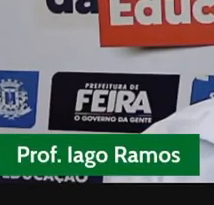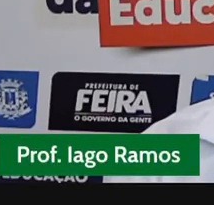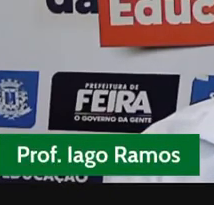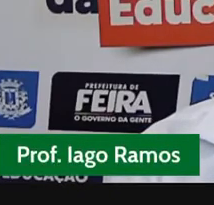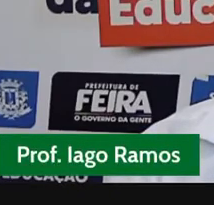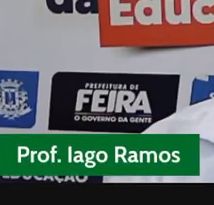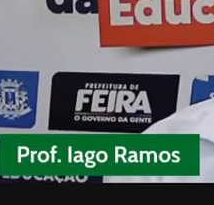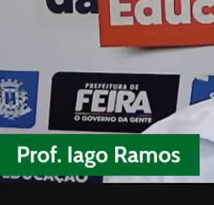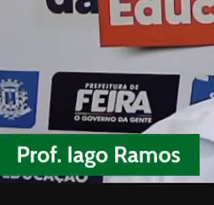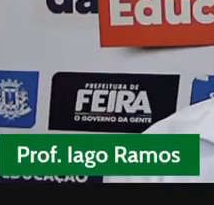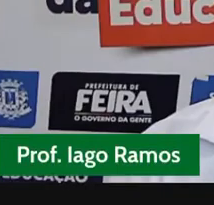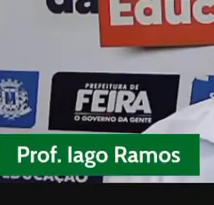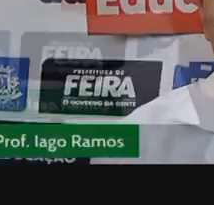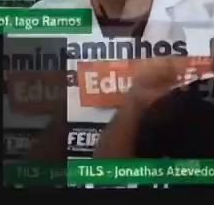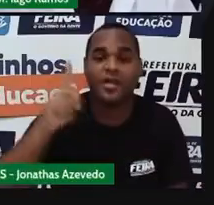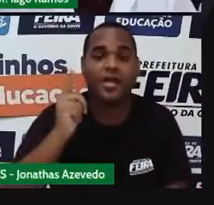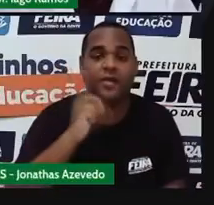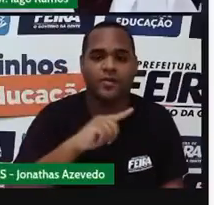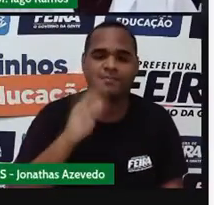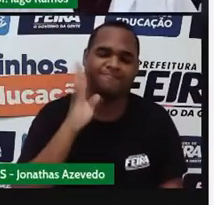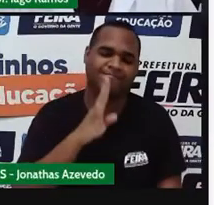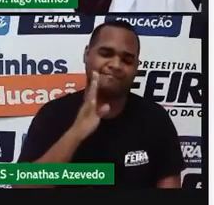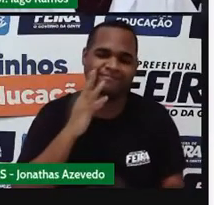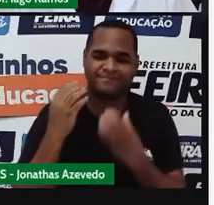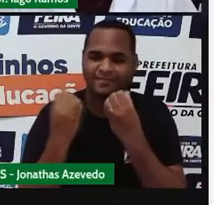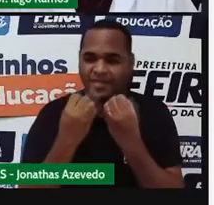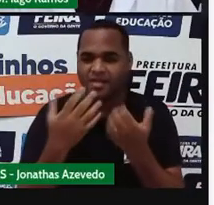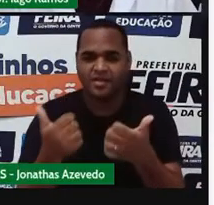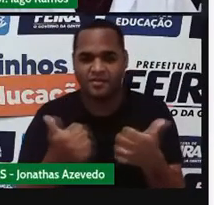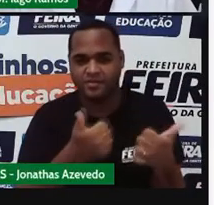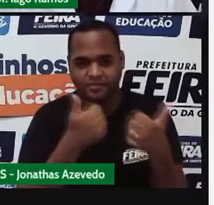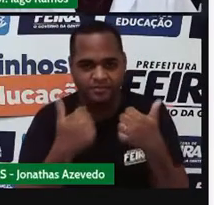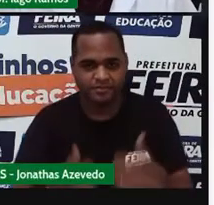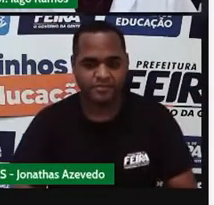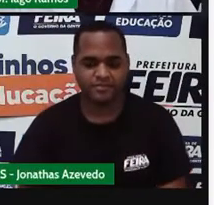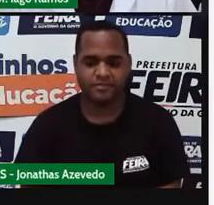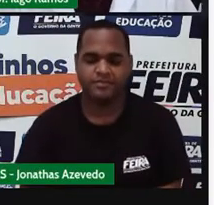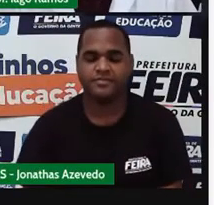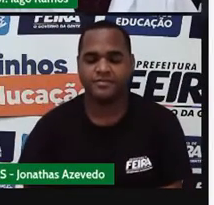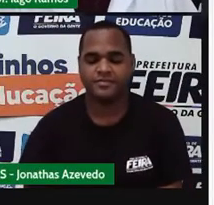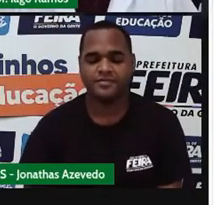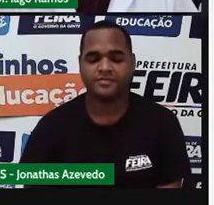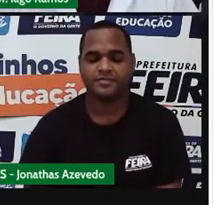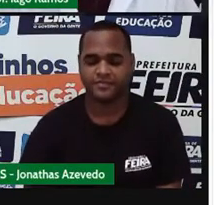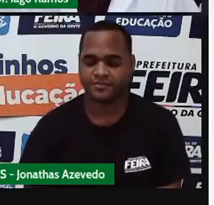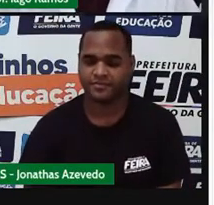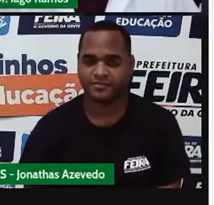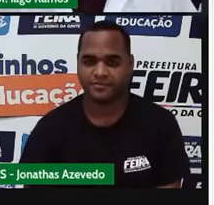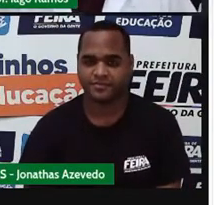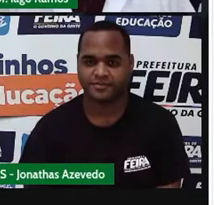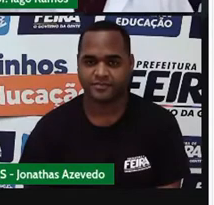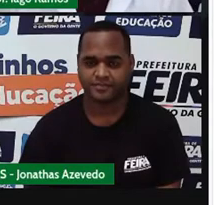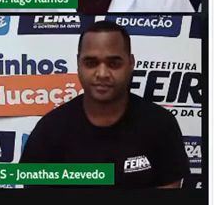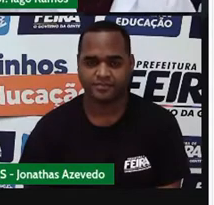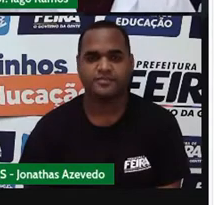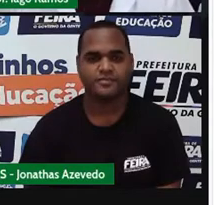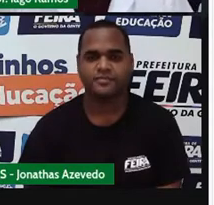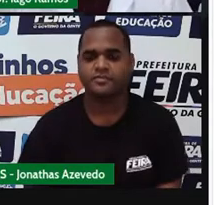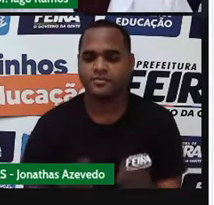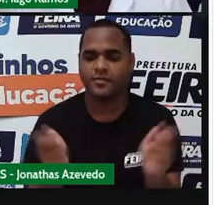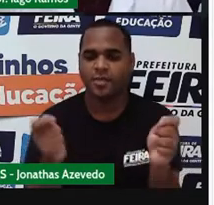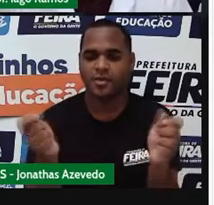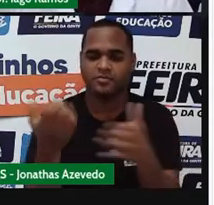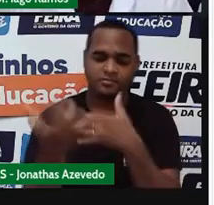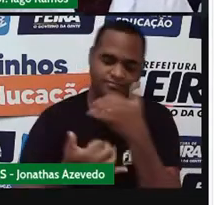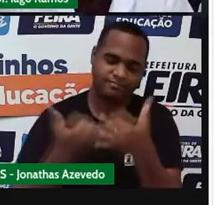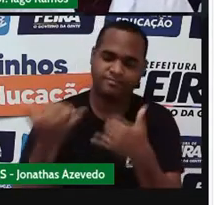Fazer muita coisa legal ali dentro. Beleza? Bom, e que tal se a gente brincar com números